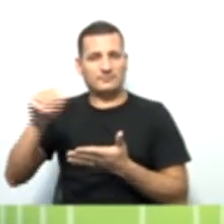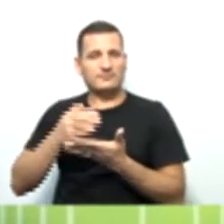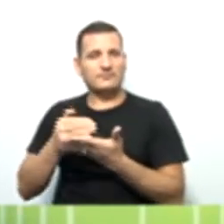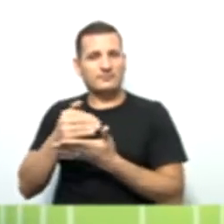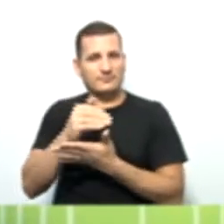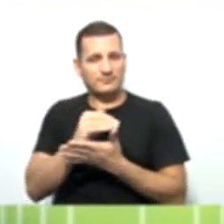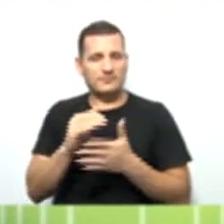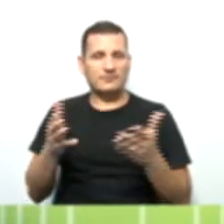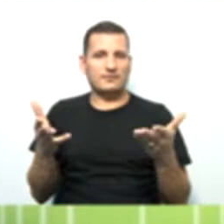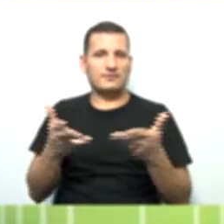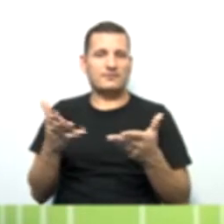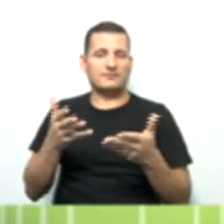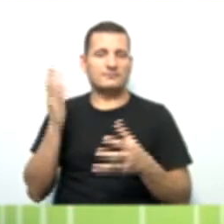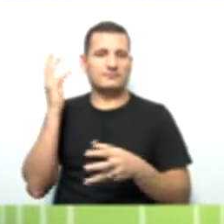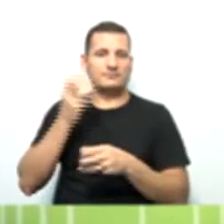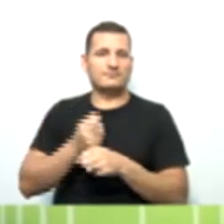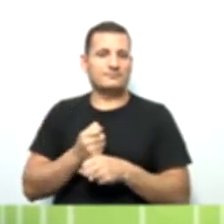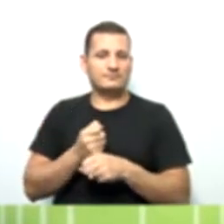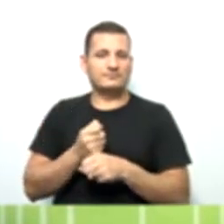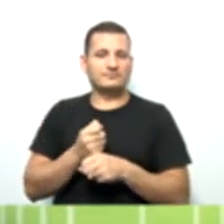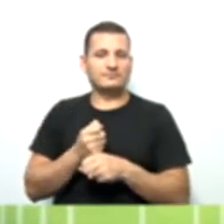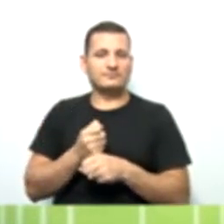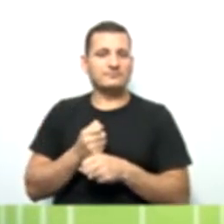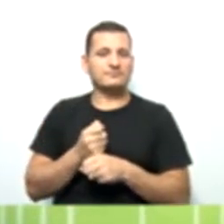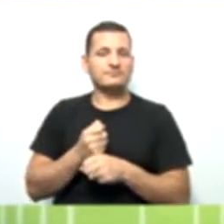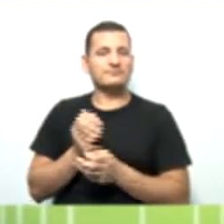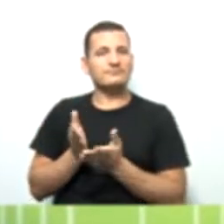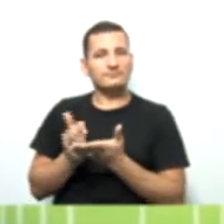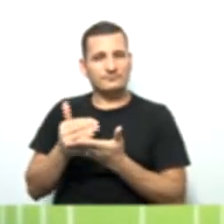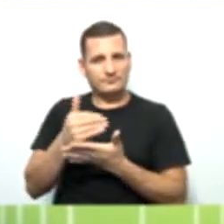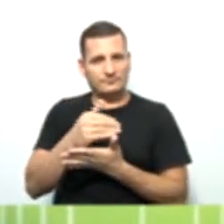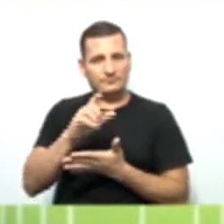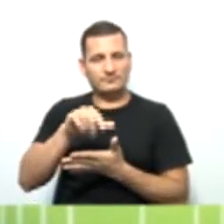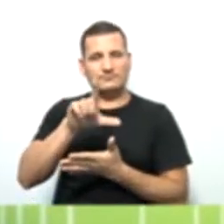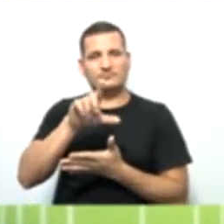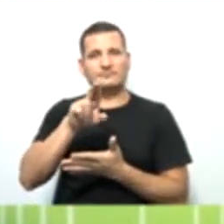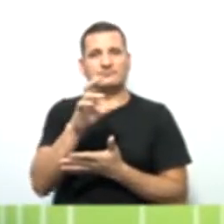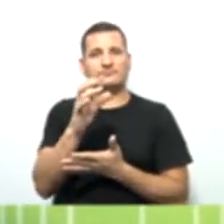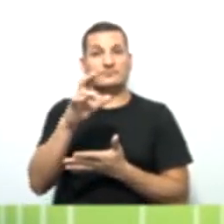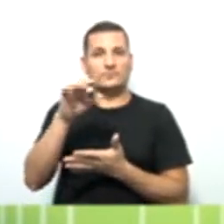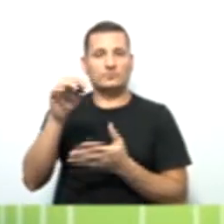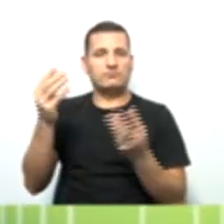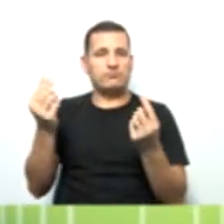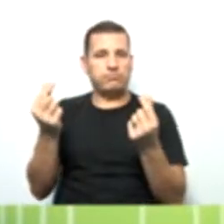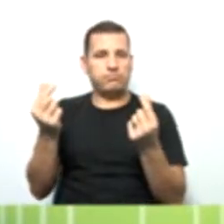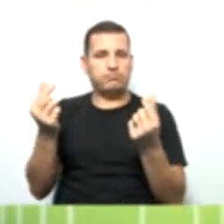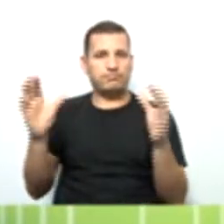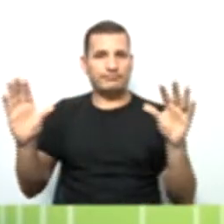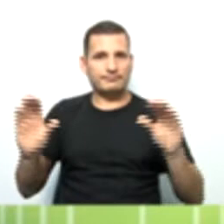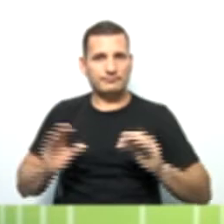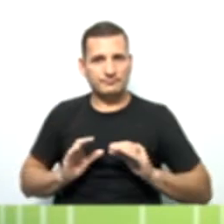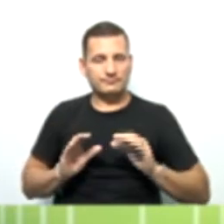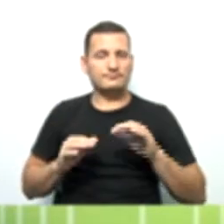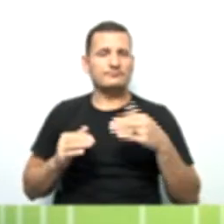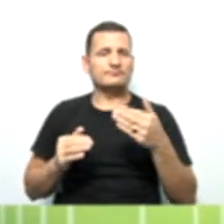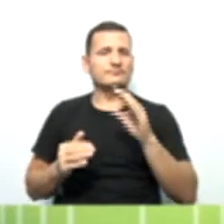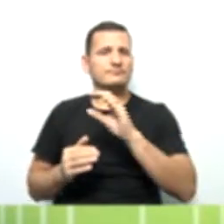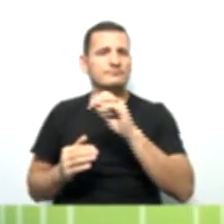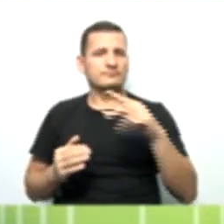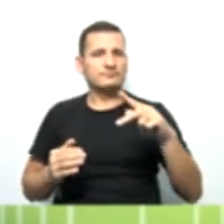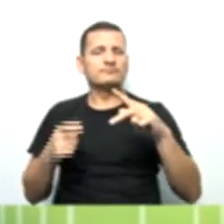nós vamos agora revisar um pouquinho mais? Que as sobras são os lucros, né? Então, que a cooperativa tenha